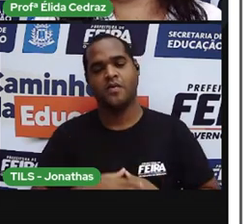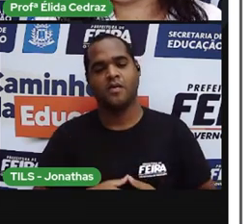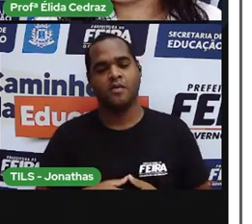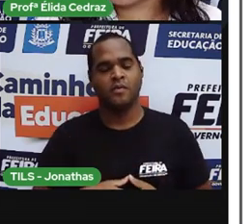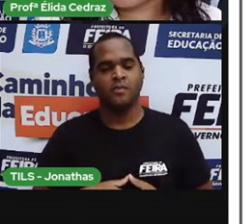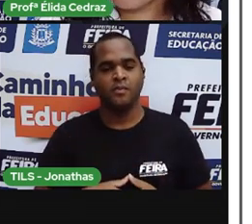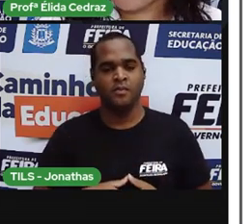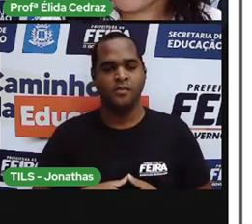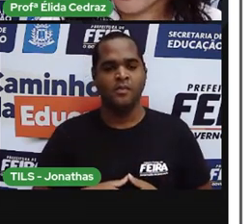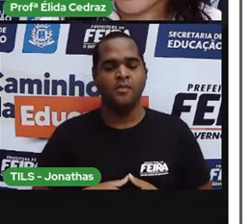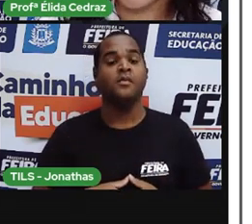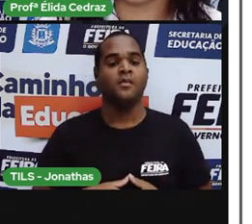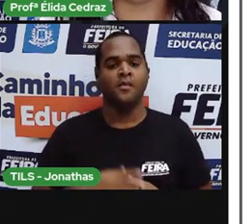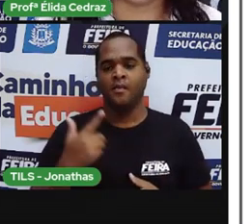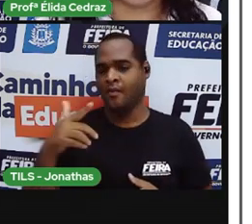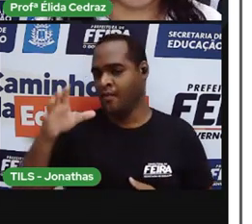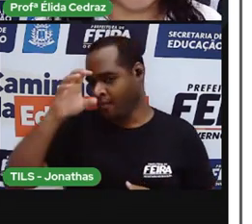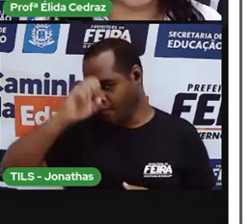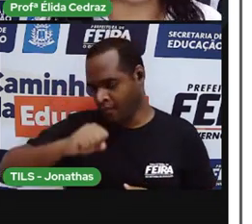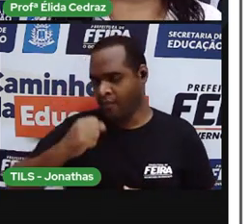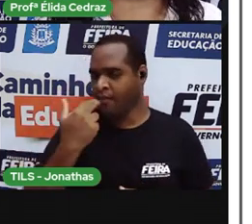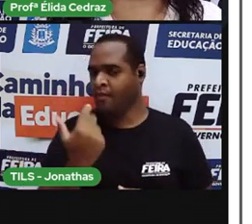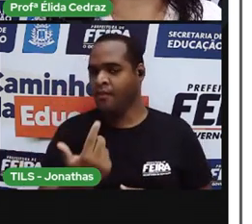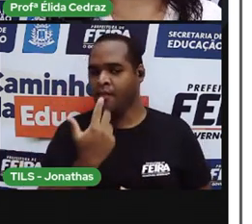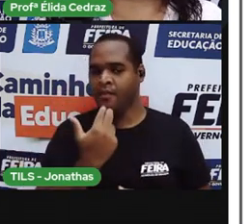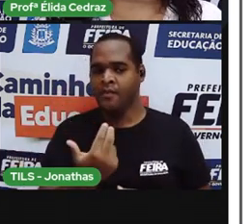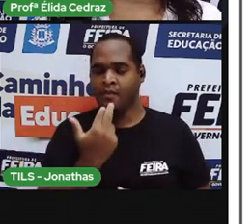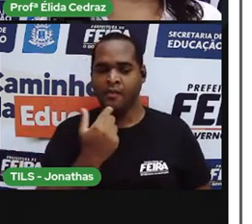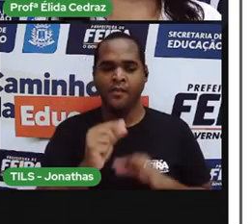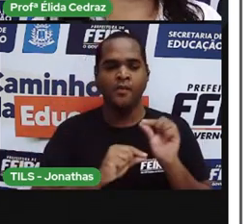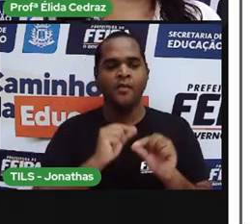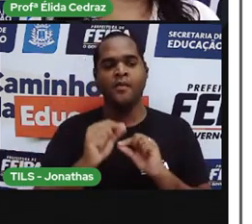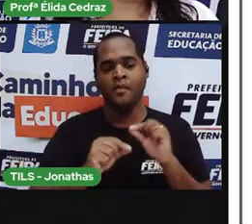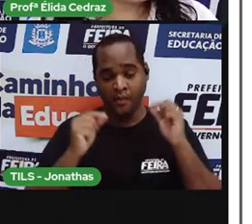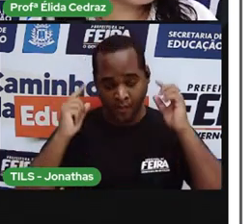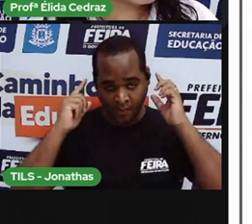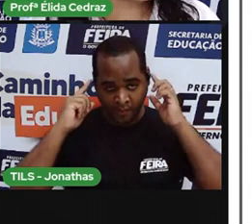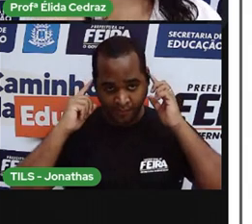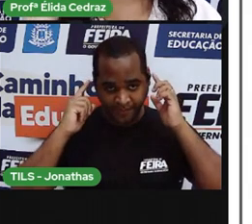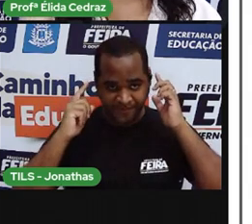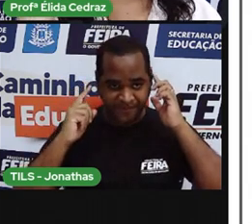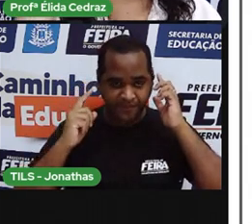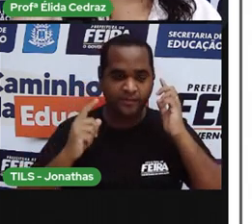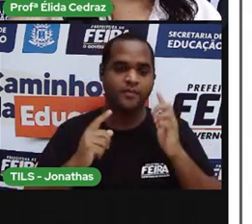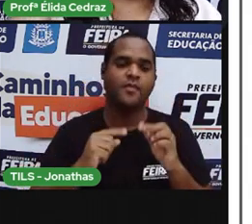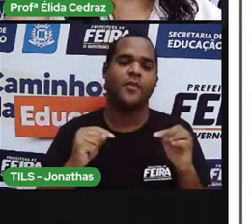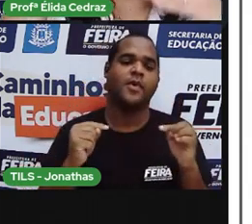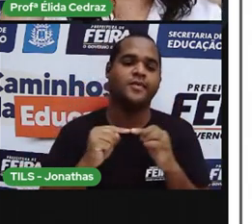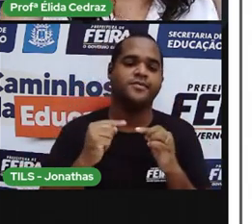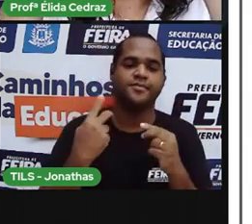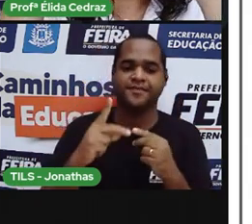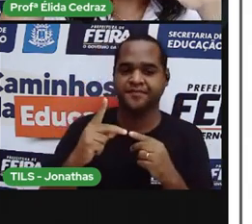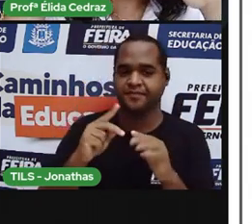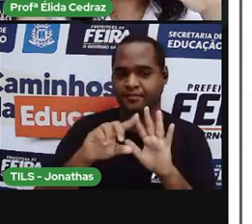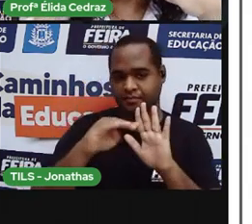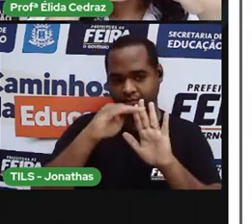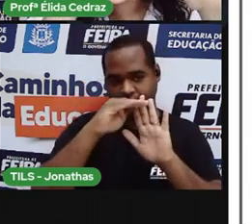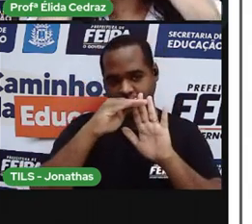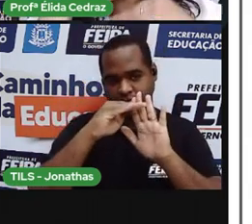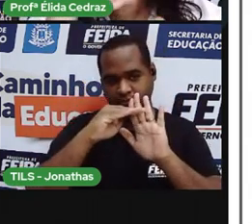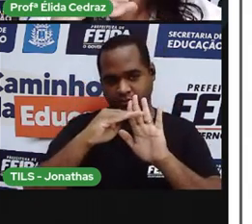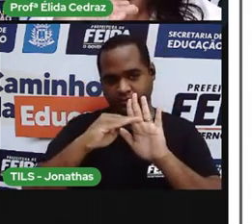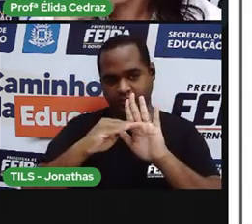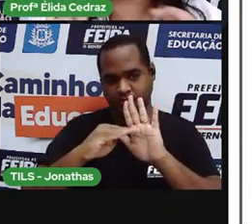nós aprendemos numa outra aula de linguagem de lista, é nome, embaixo